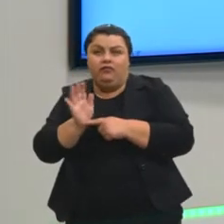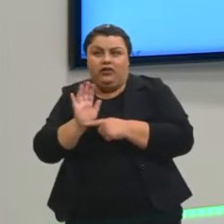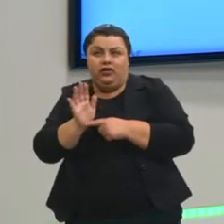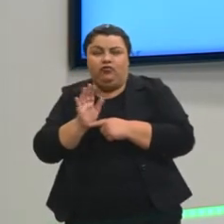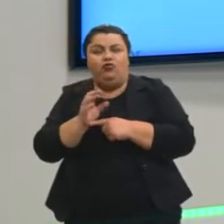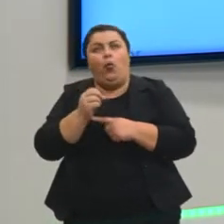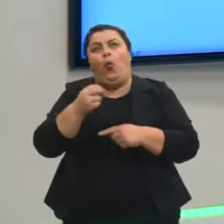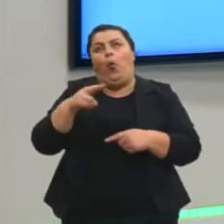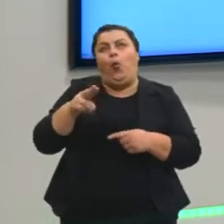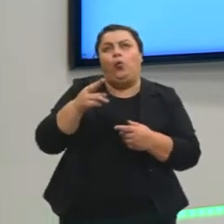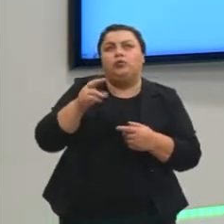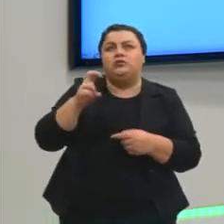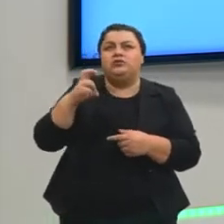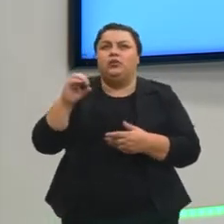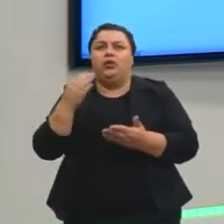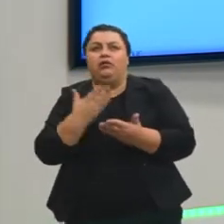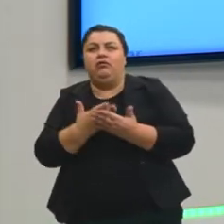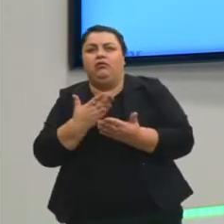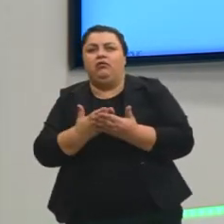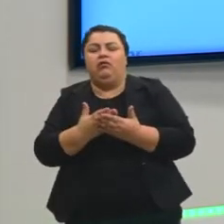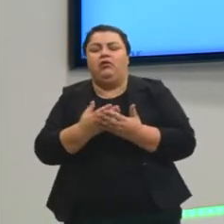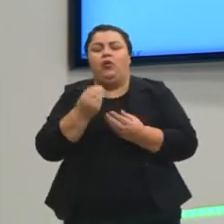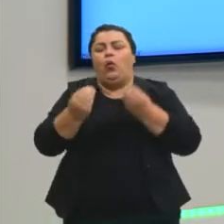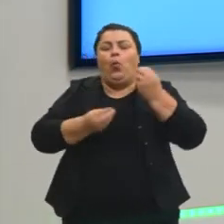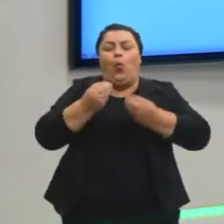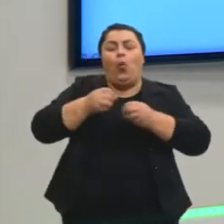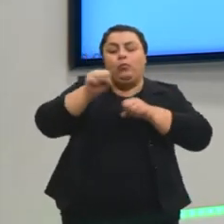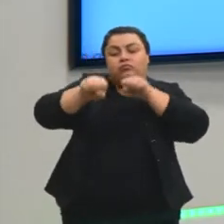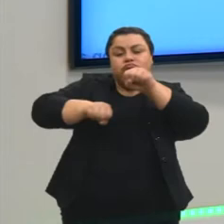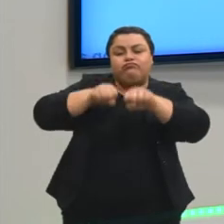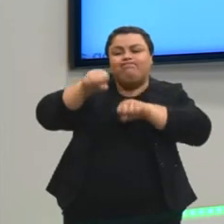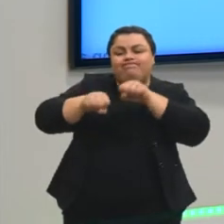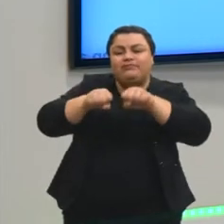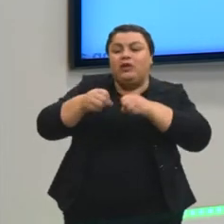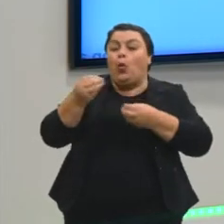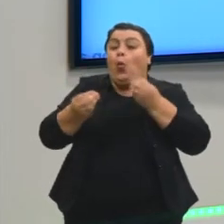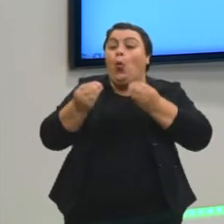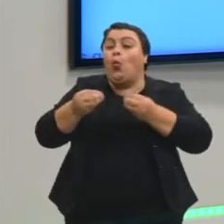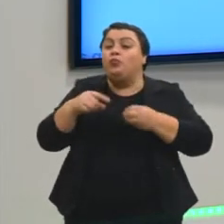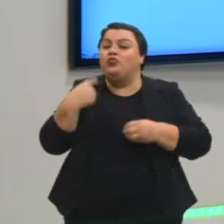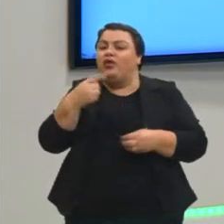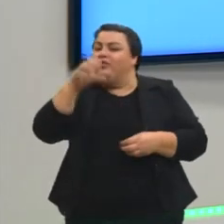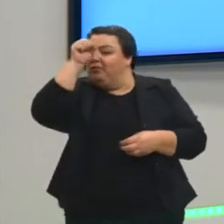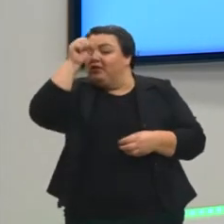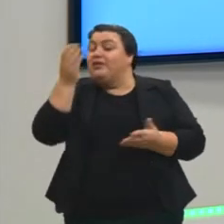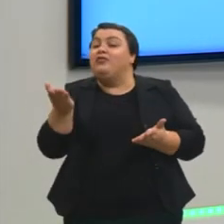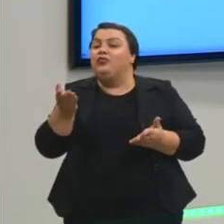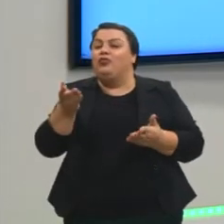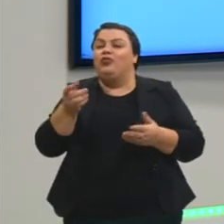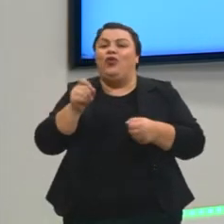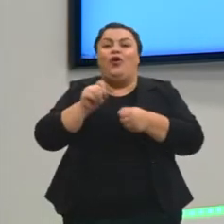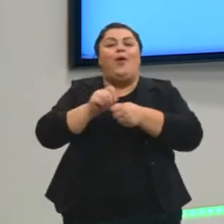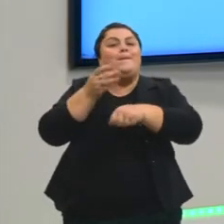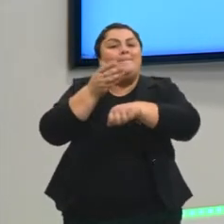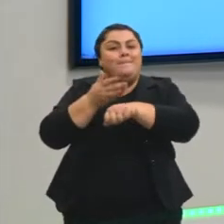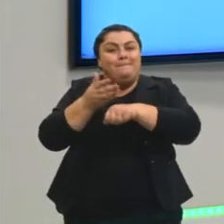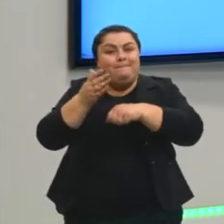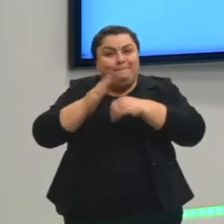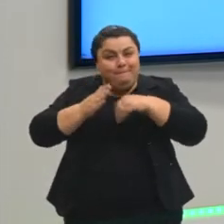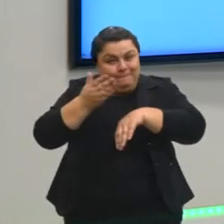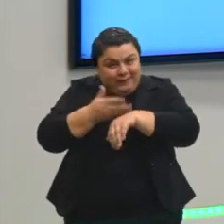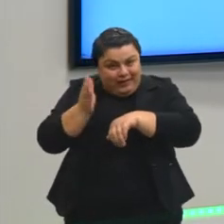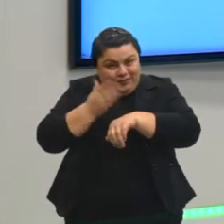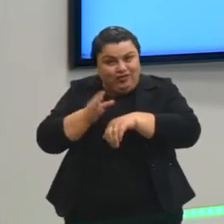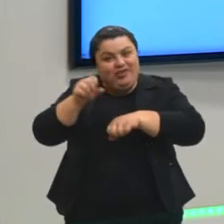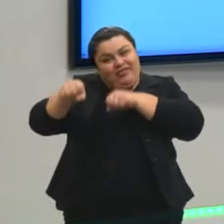ou 50 aulas de como andar de bicicleta. Como que a gente aprende a andar de bicicleta? Andando de bicicleta. Então,